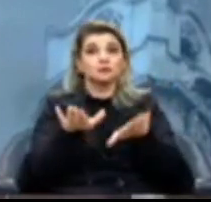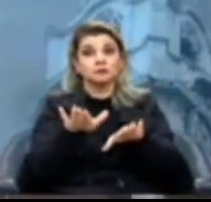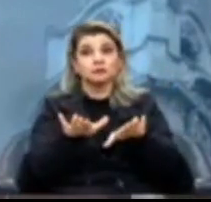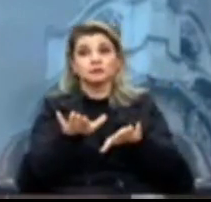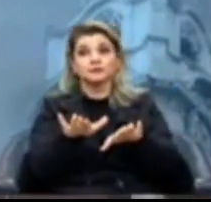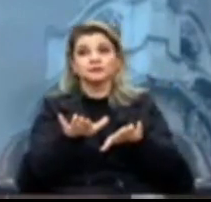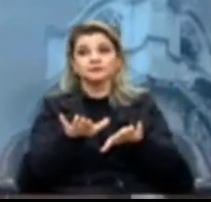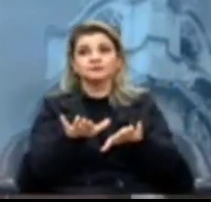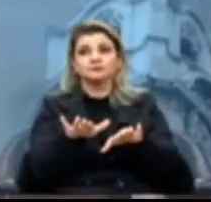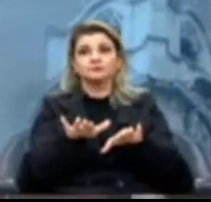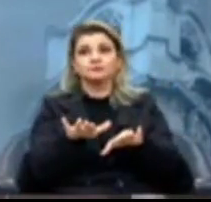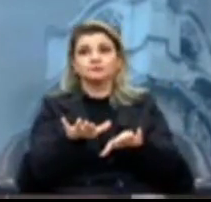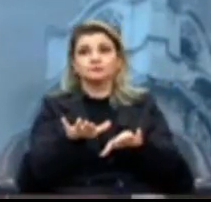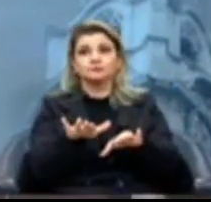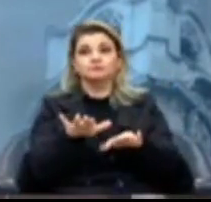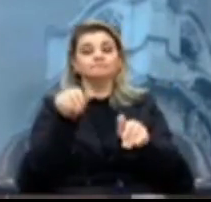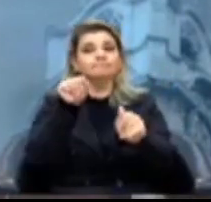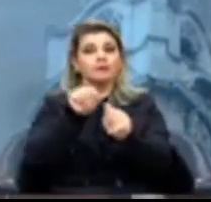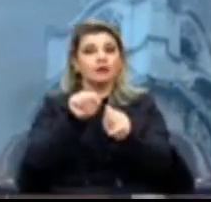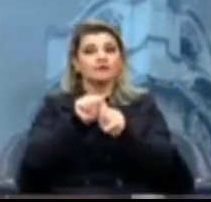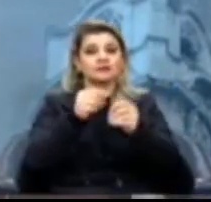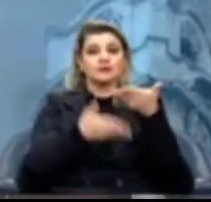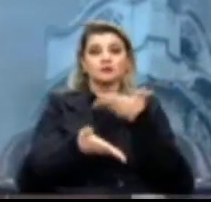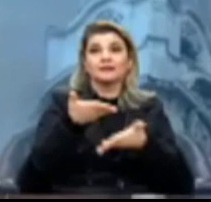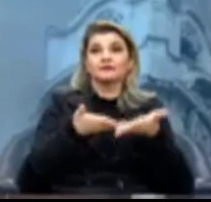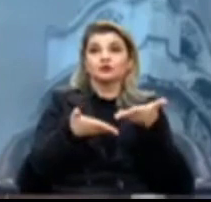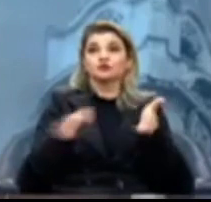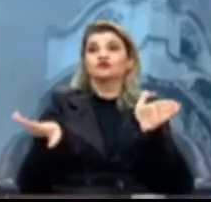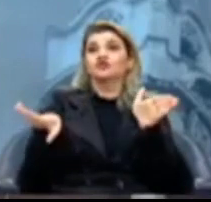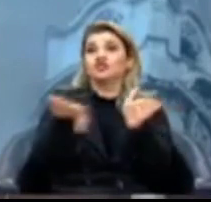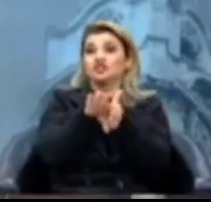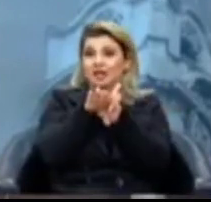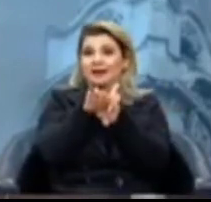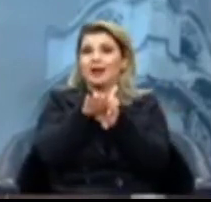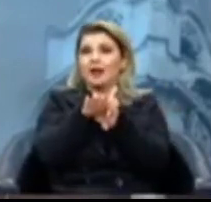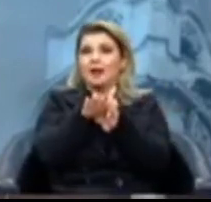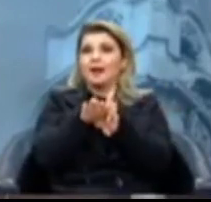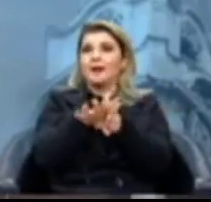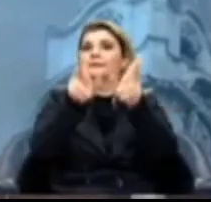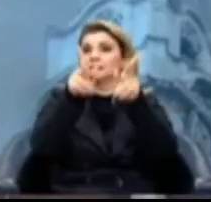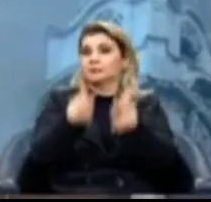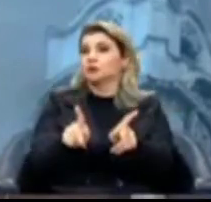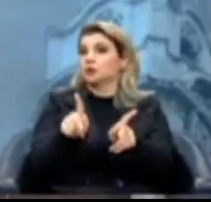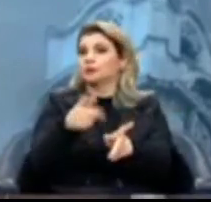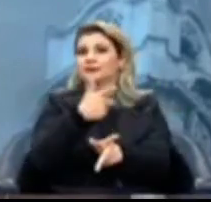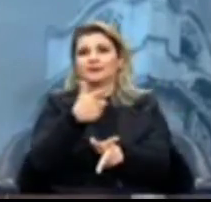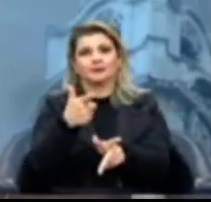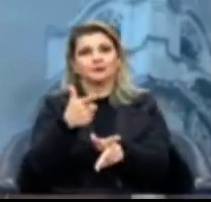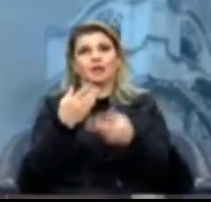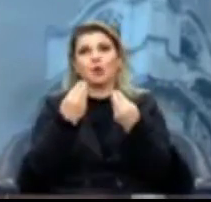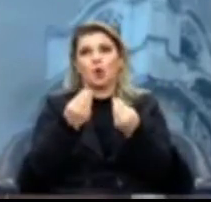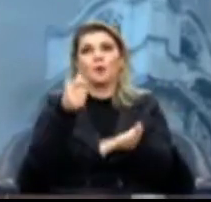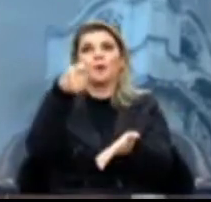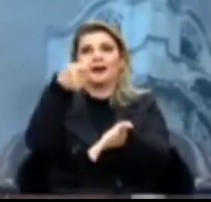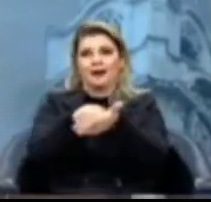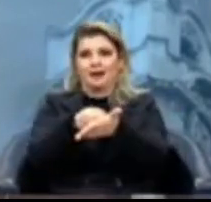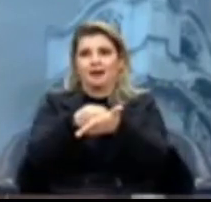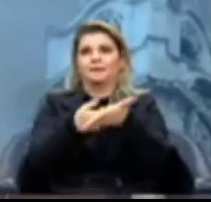é fazer o serviço chegar para aqueles que não têm condições de pagar por aquele serviço.